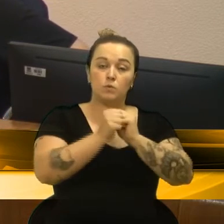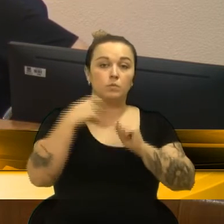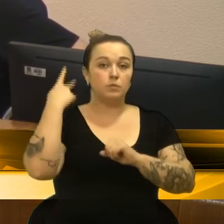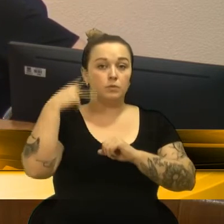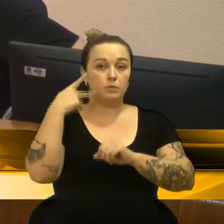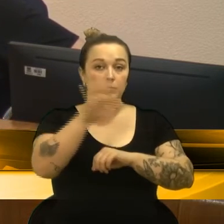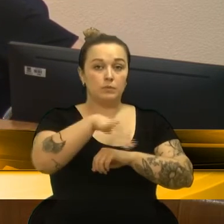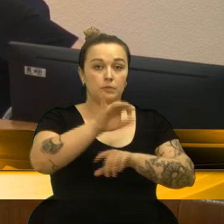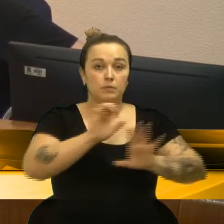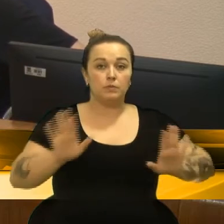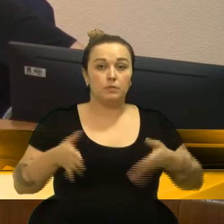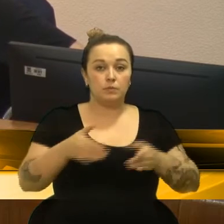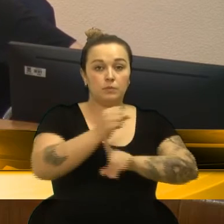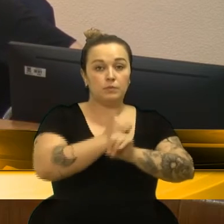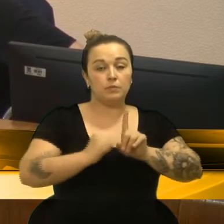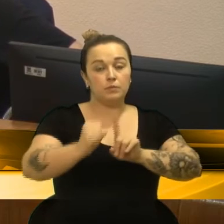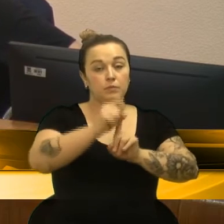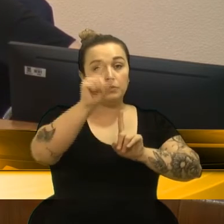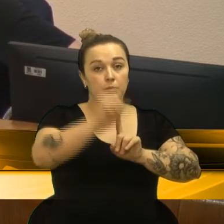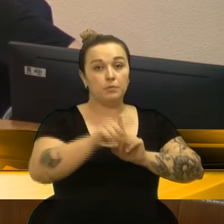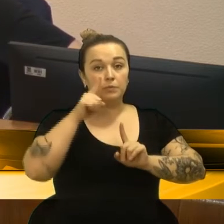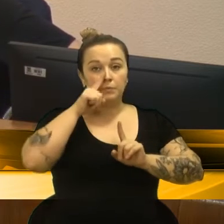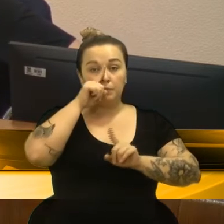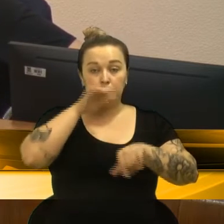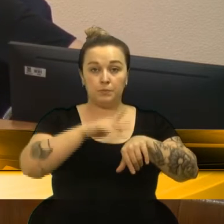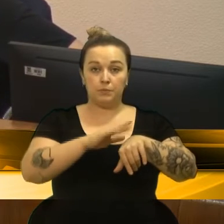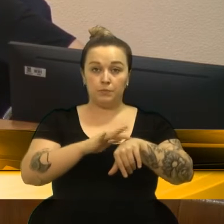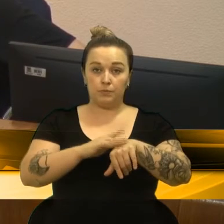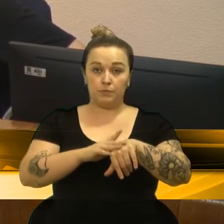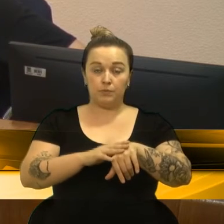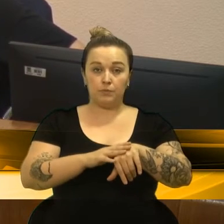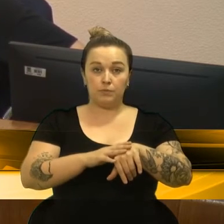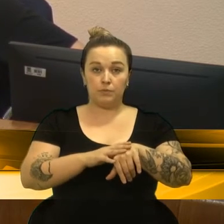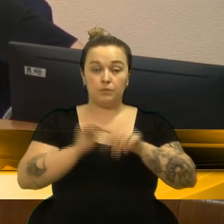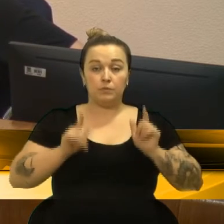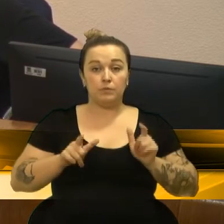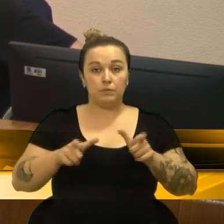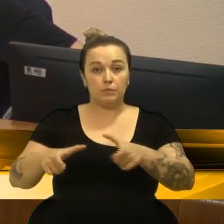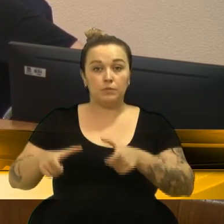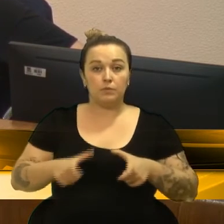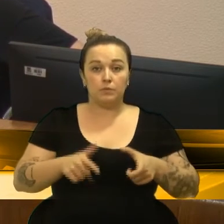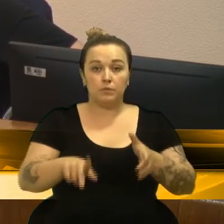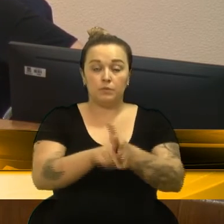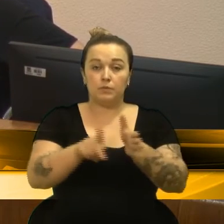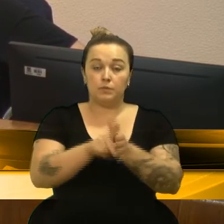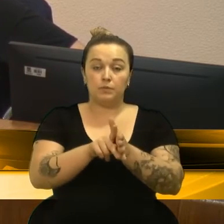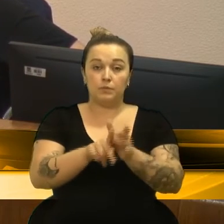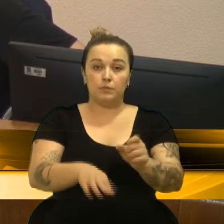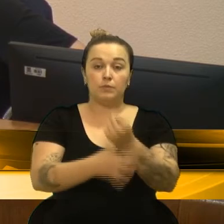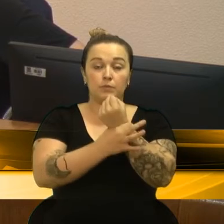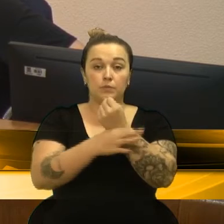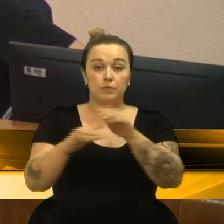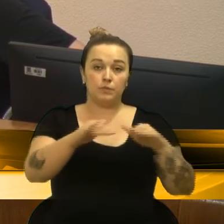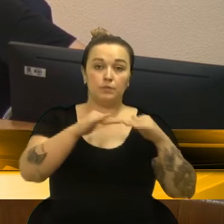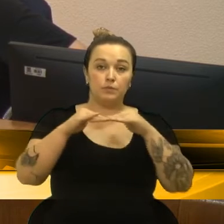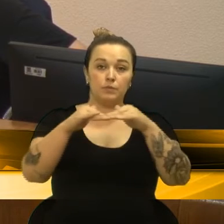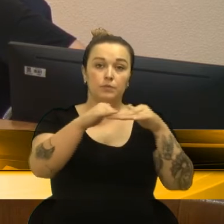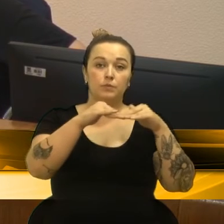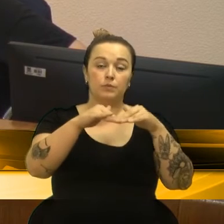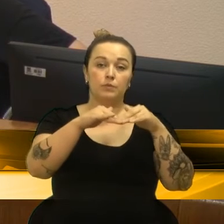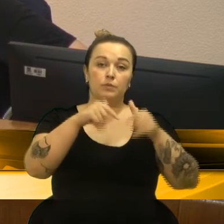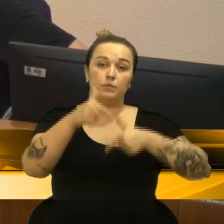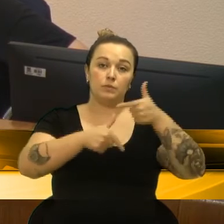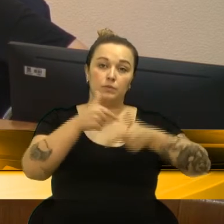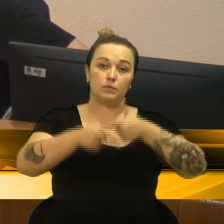sociais que visem à redução de riscos de doenças e outros agravos e o estabelecimento de condições que assegurem o acesso universal e igualitário às ações e aos